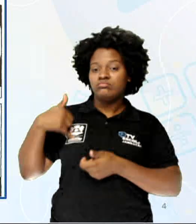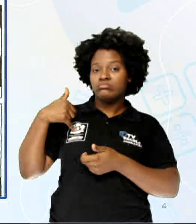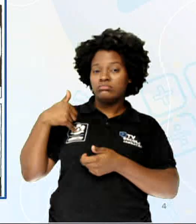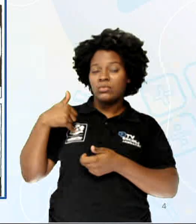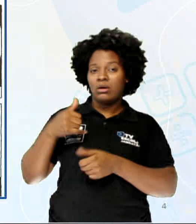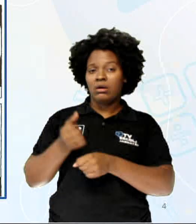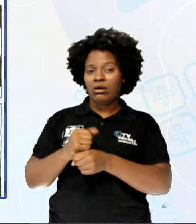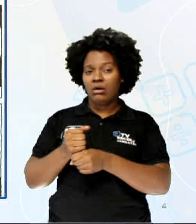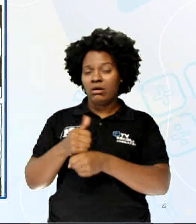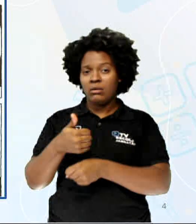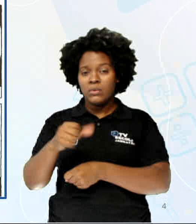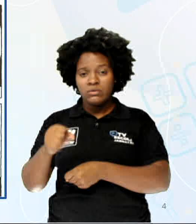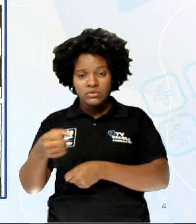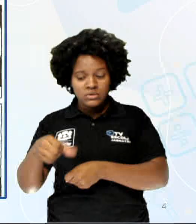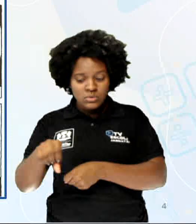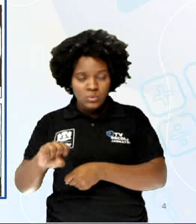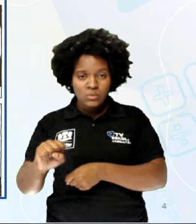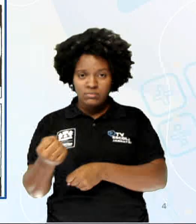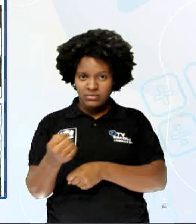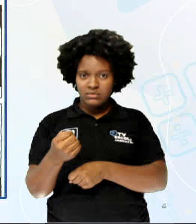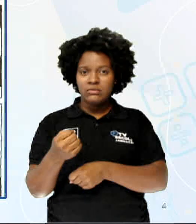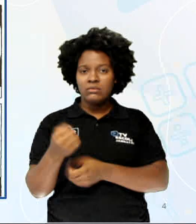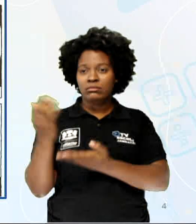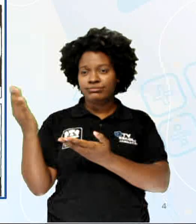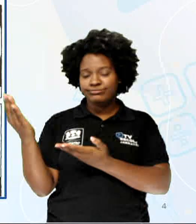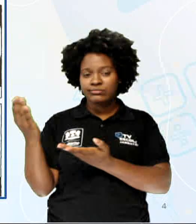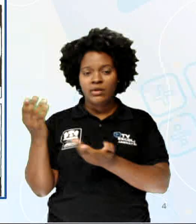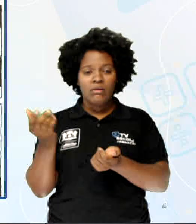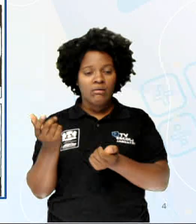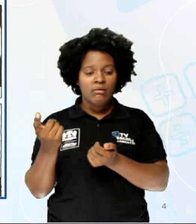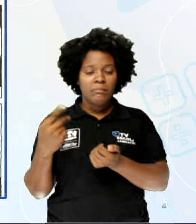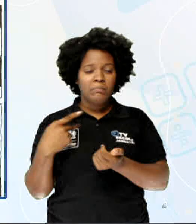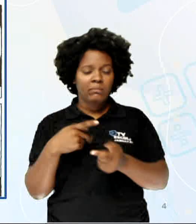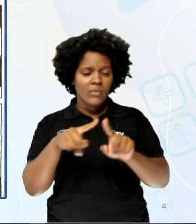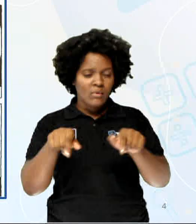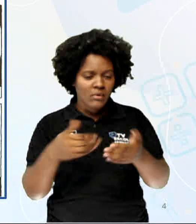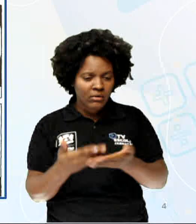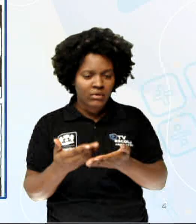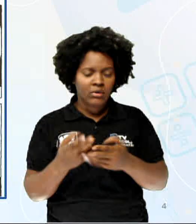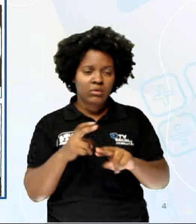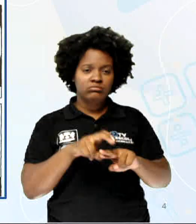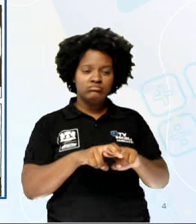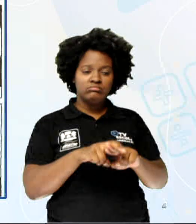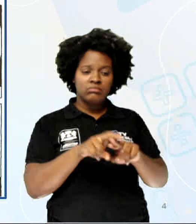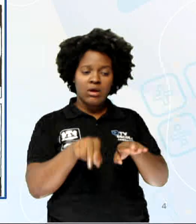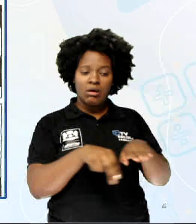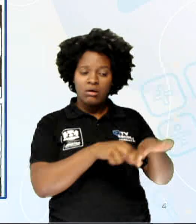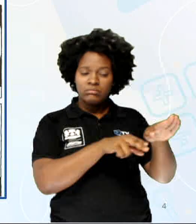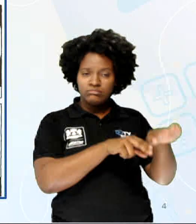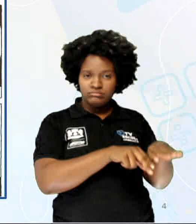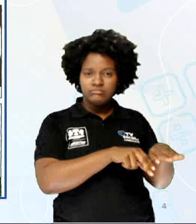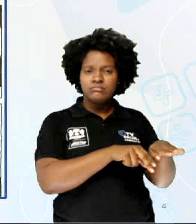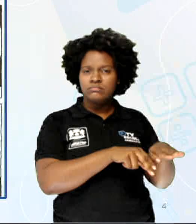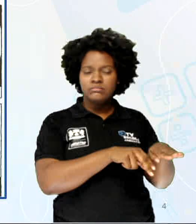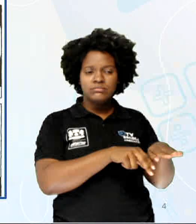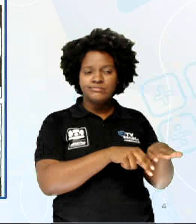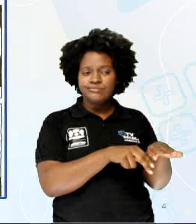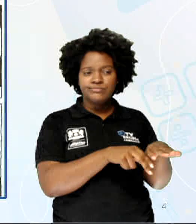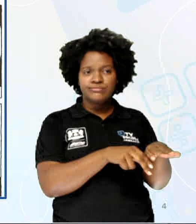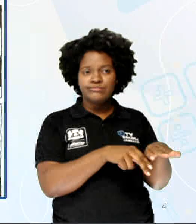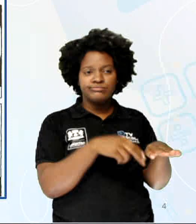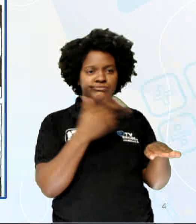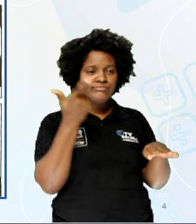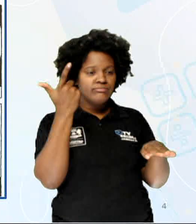1980. E essa é a minha classe. Como estou sentada no canto esquerdo, não dá para me ver na